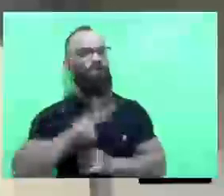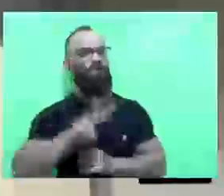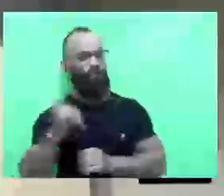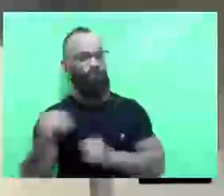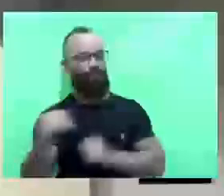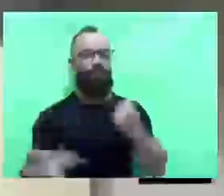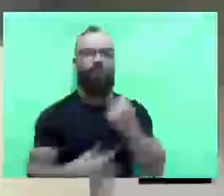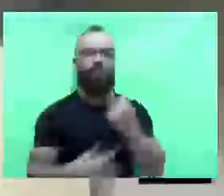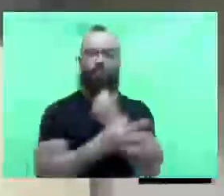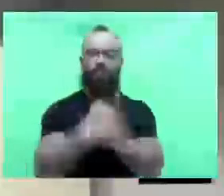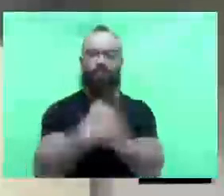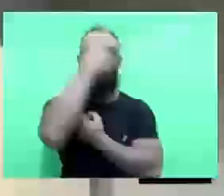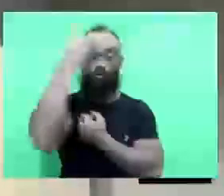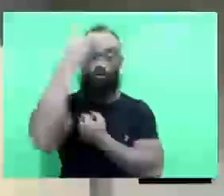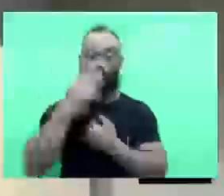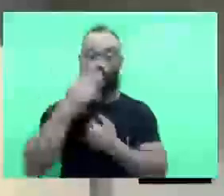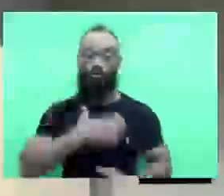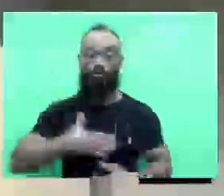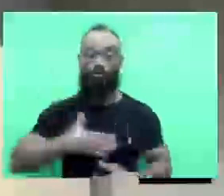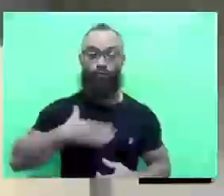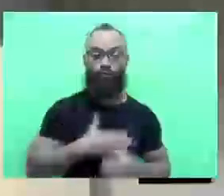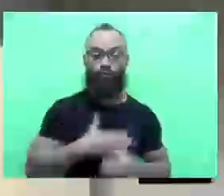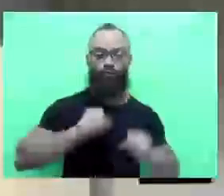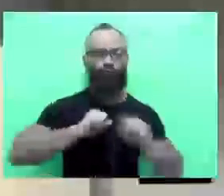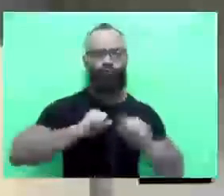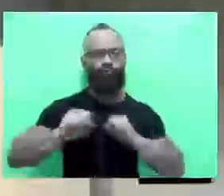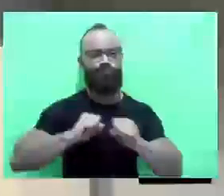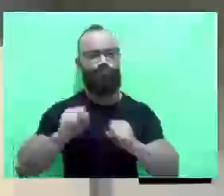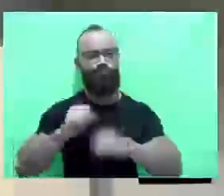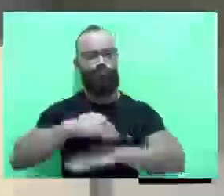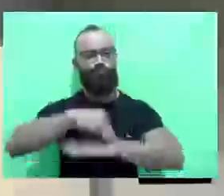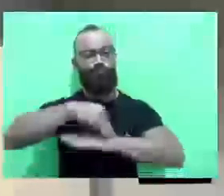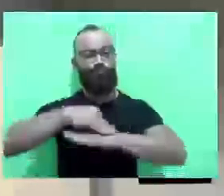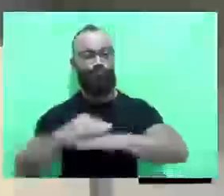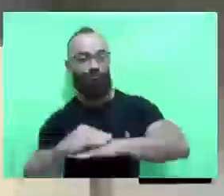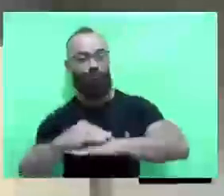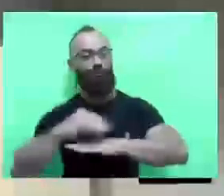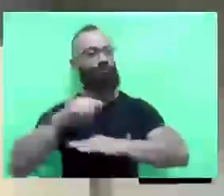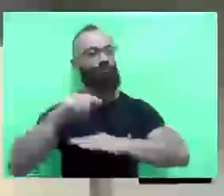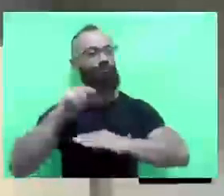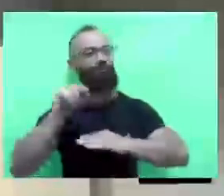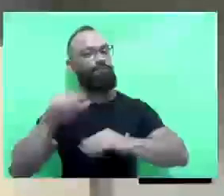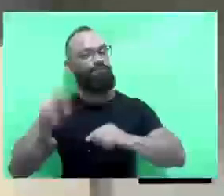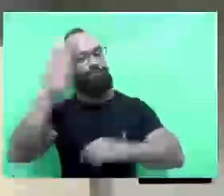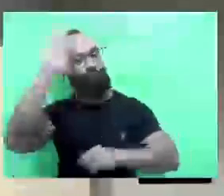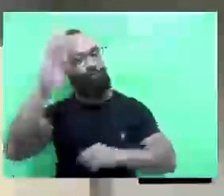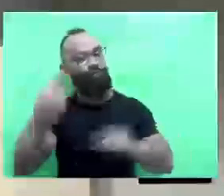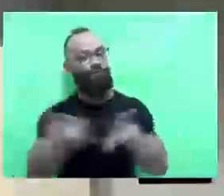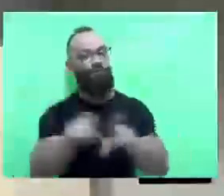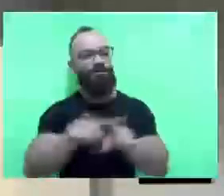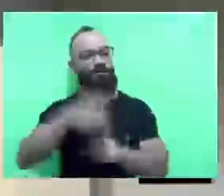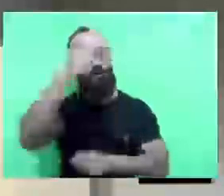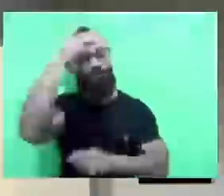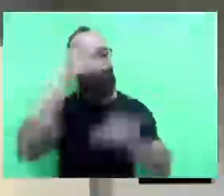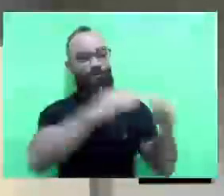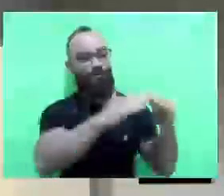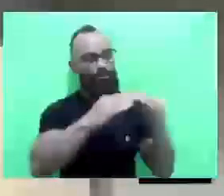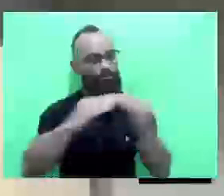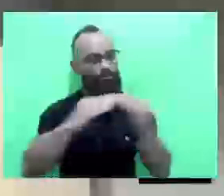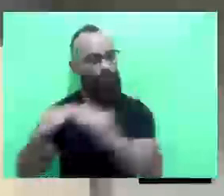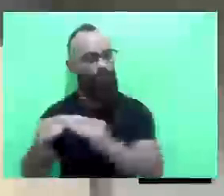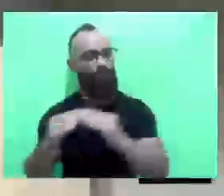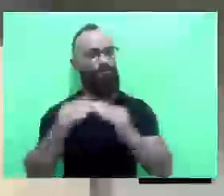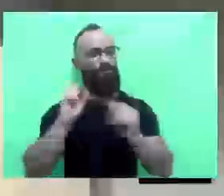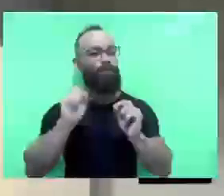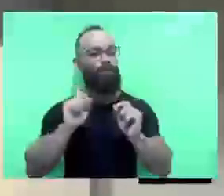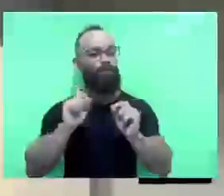para as pessoas que são adeptas de som automotivo e de carro rebaixado, enfim, e, principalmente, também um sossego aos moradores, aos munícipes, até porque